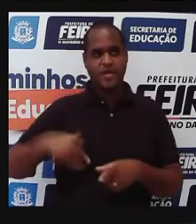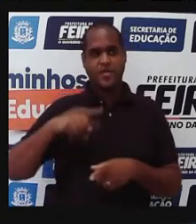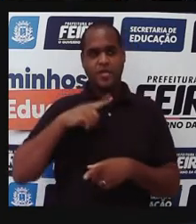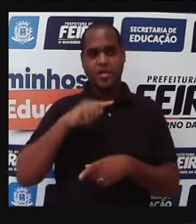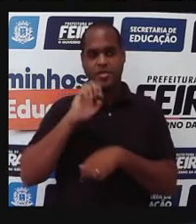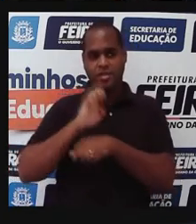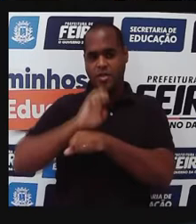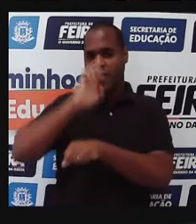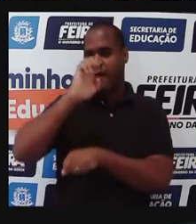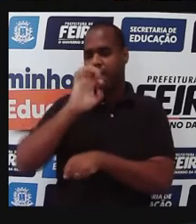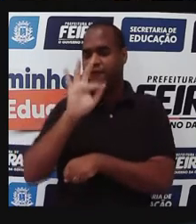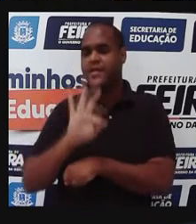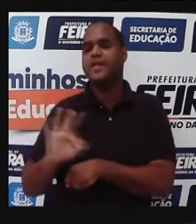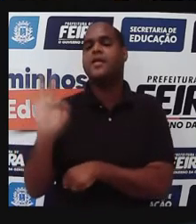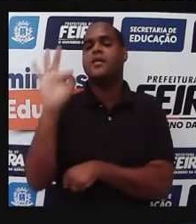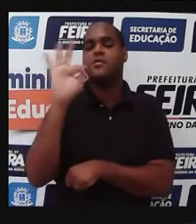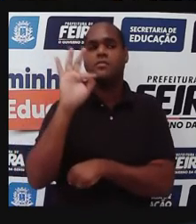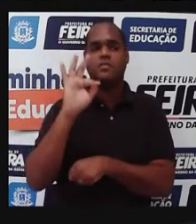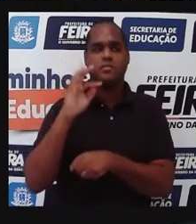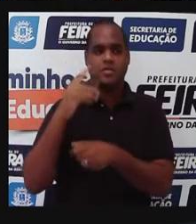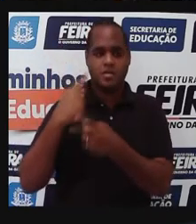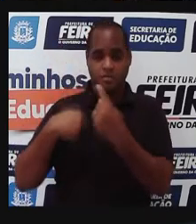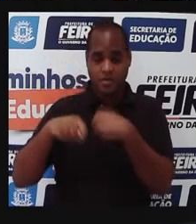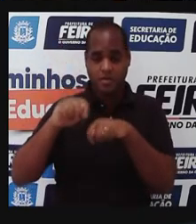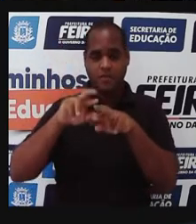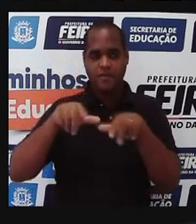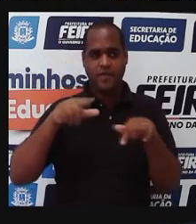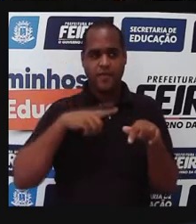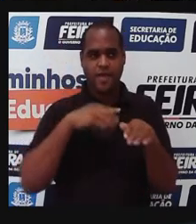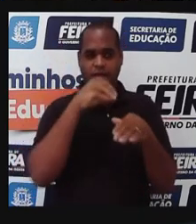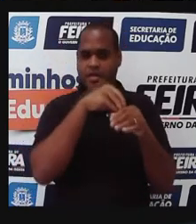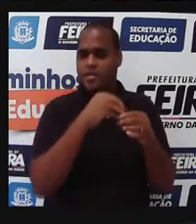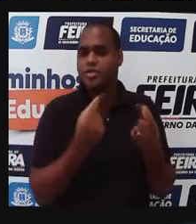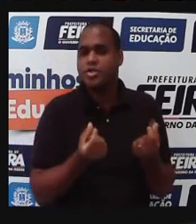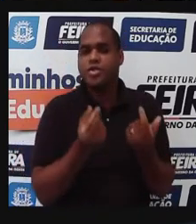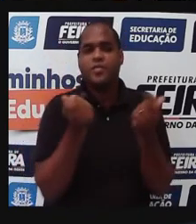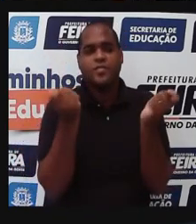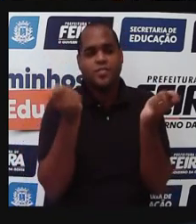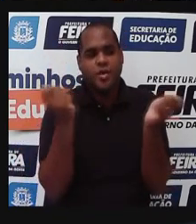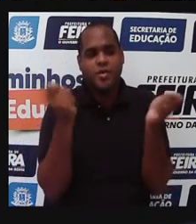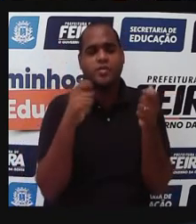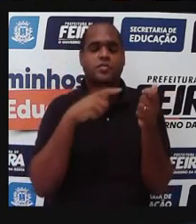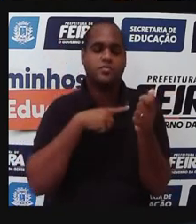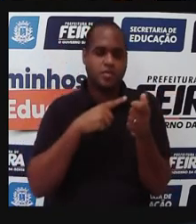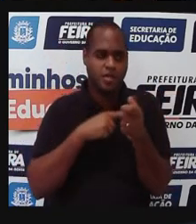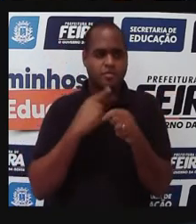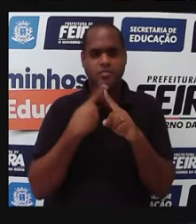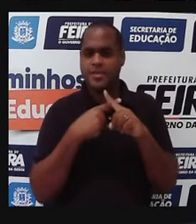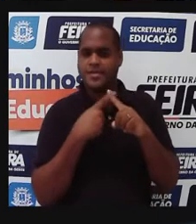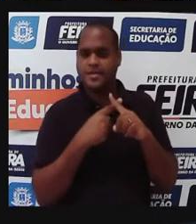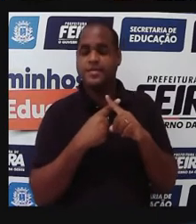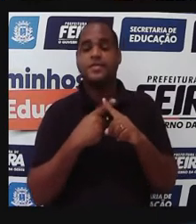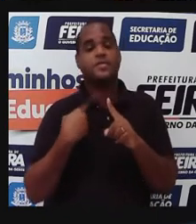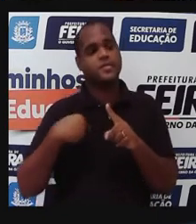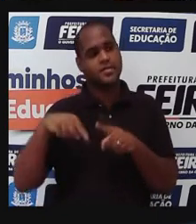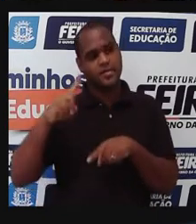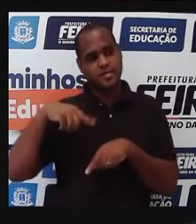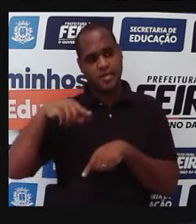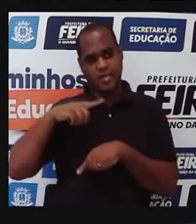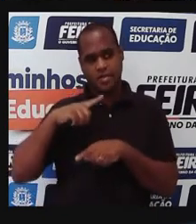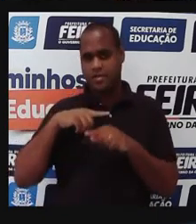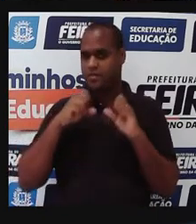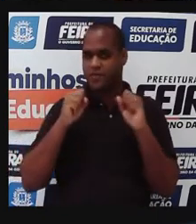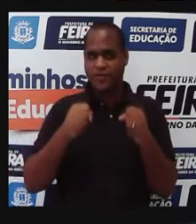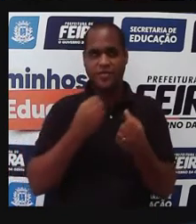estadual, dêem recursos, então, dêem verbas, dêem dinheiro para essas instituições. Por quê? Porque são elas que vão